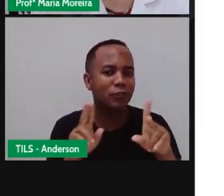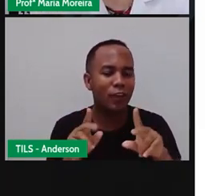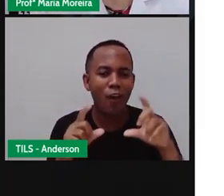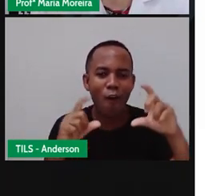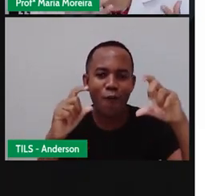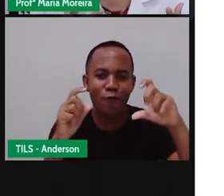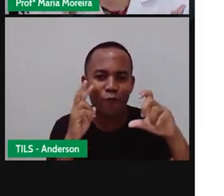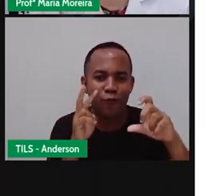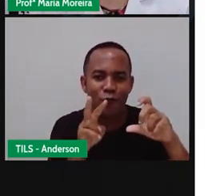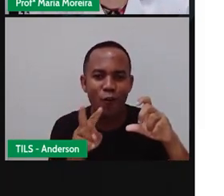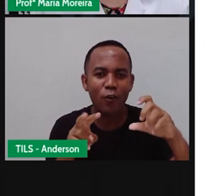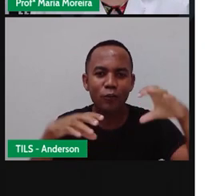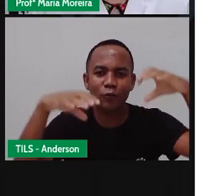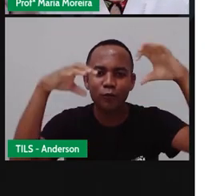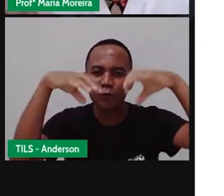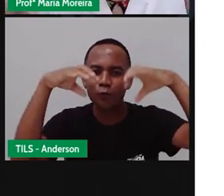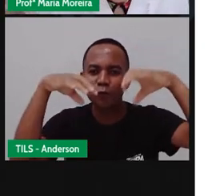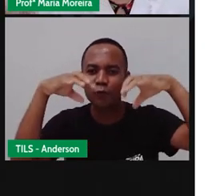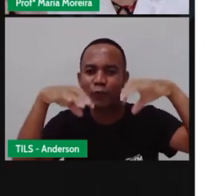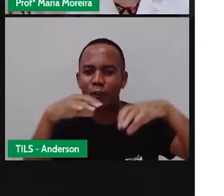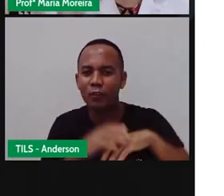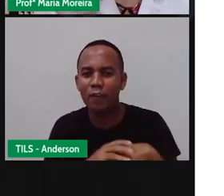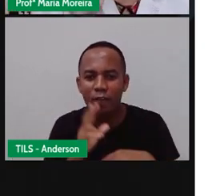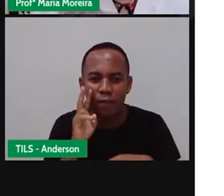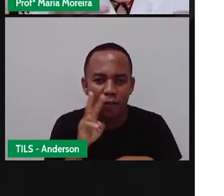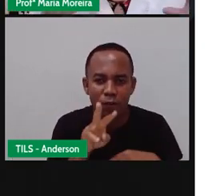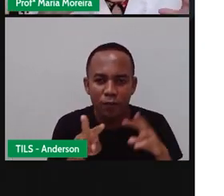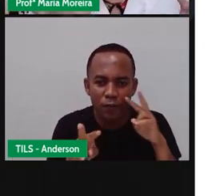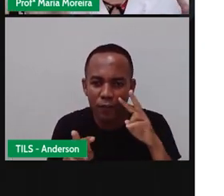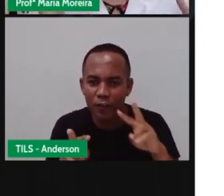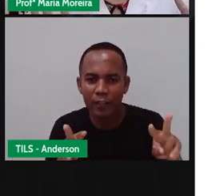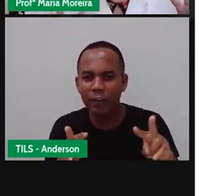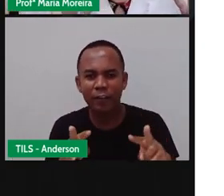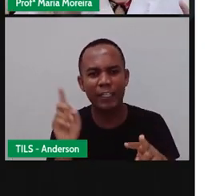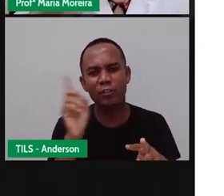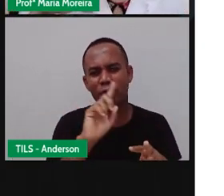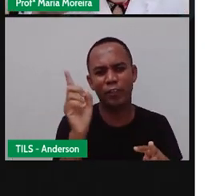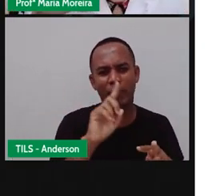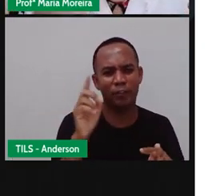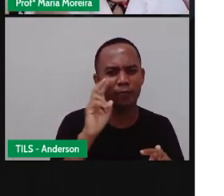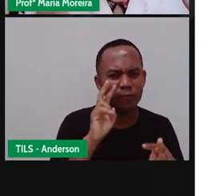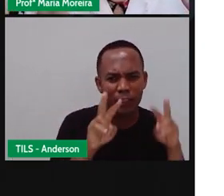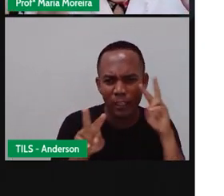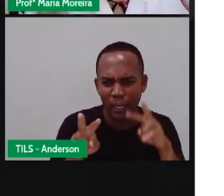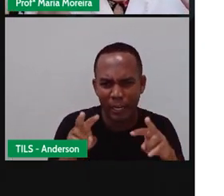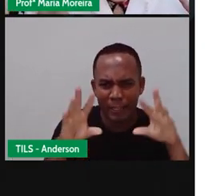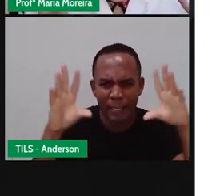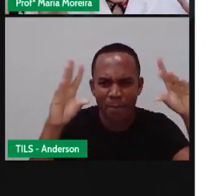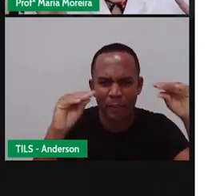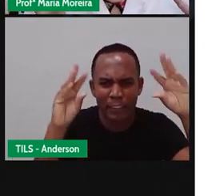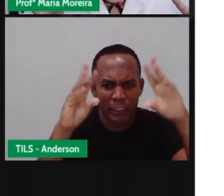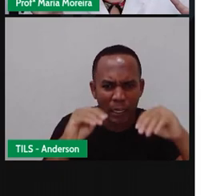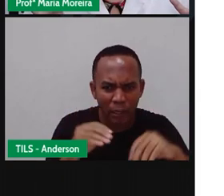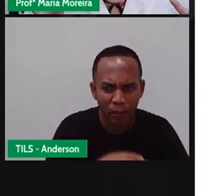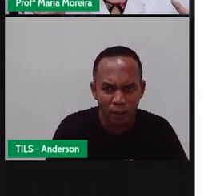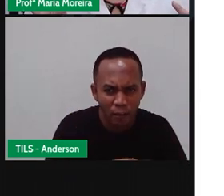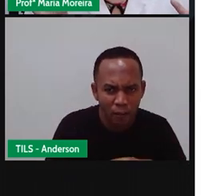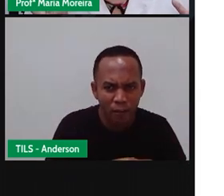aí, chuva, né? A gente vê essa paisagem aí, é uma mistura. É chuva?